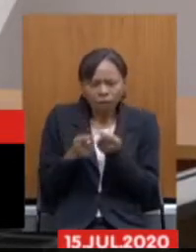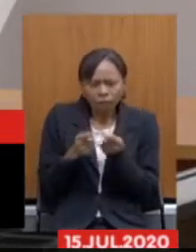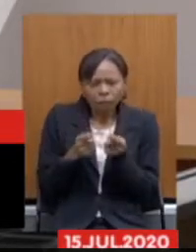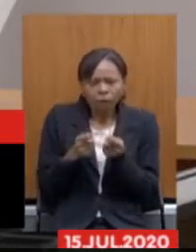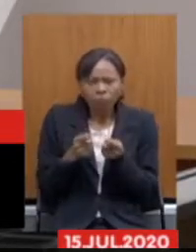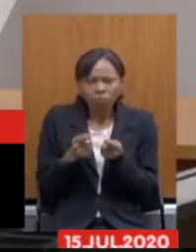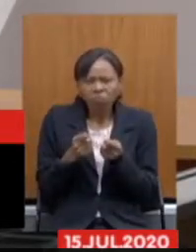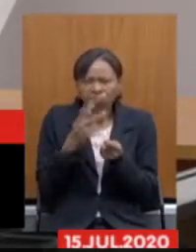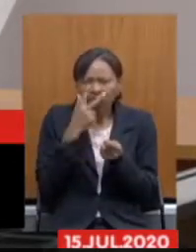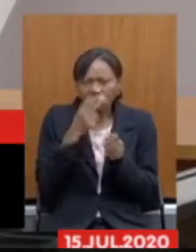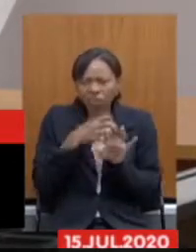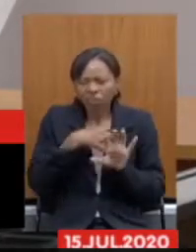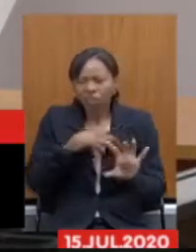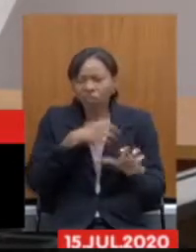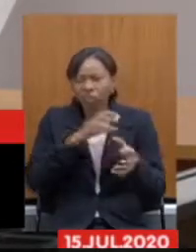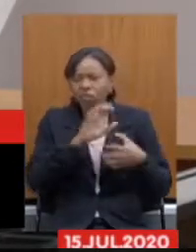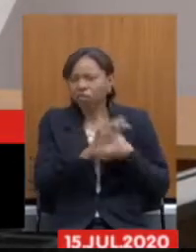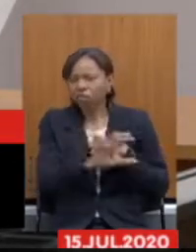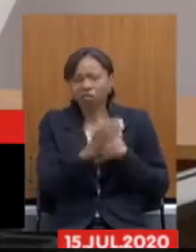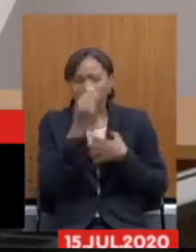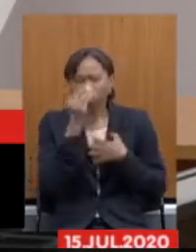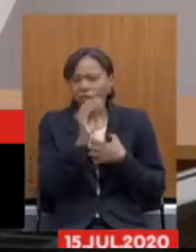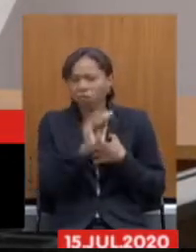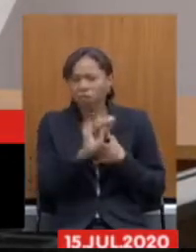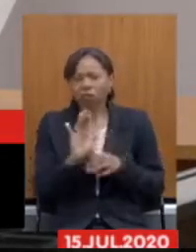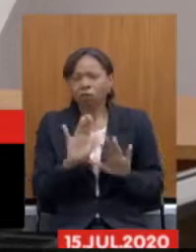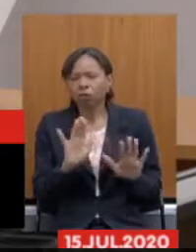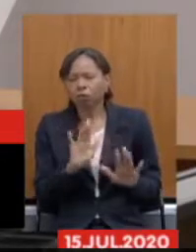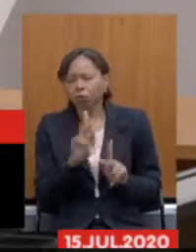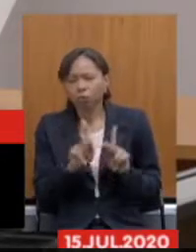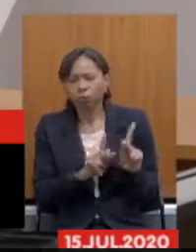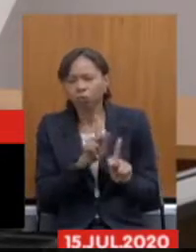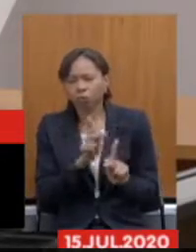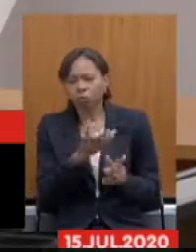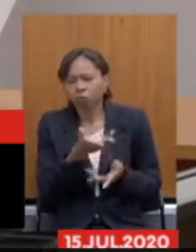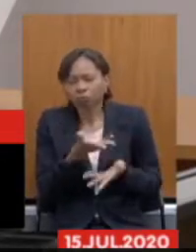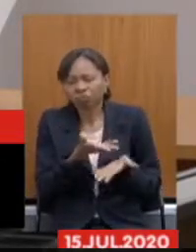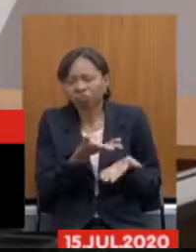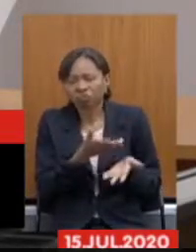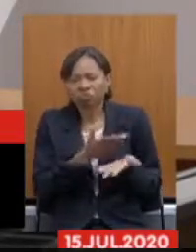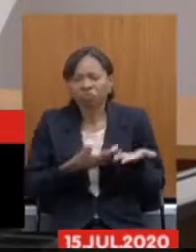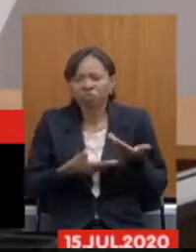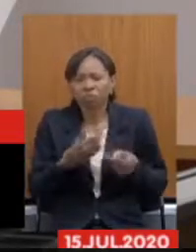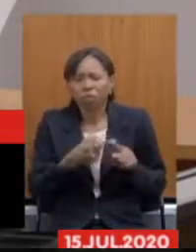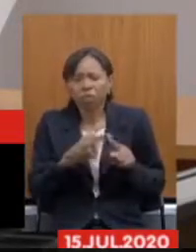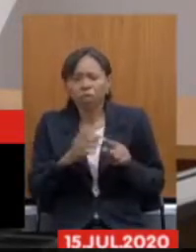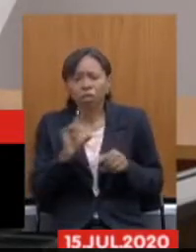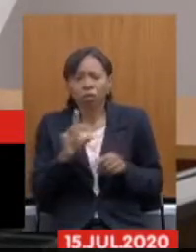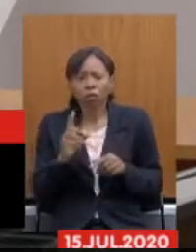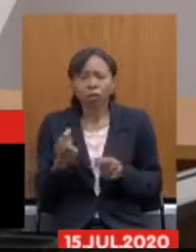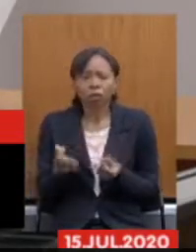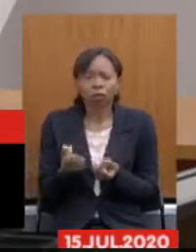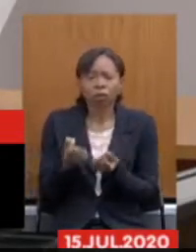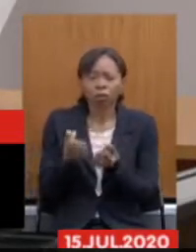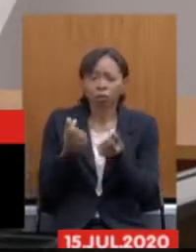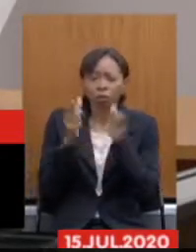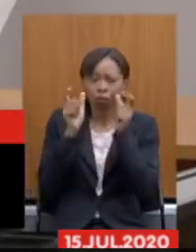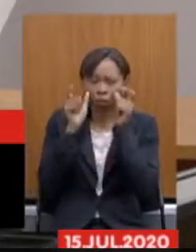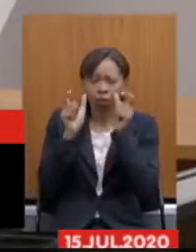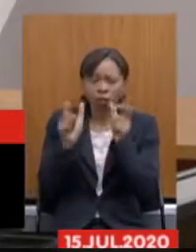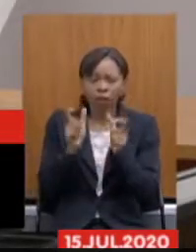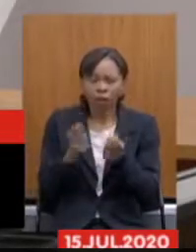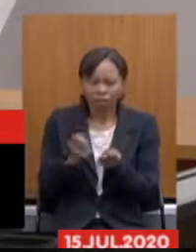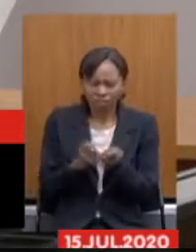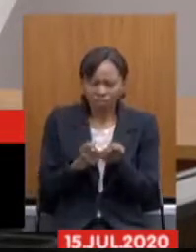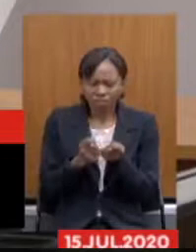porque estes lhe são apenas um valor econômico a avareza tira a capacidade de compaixão e com